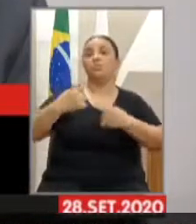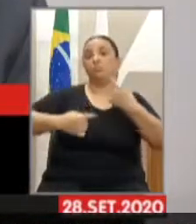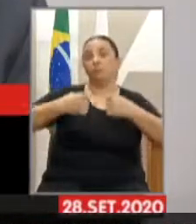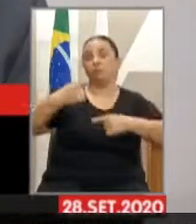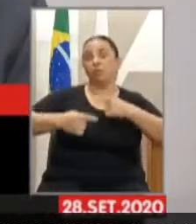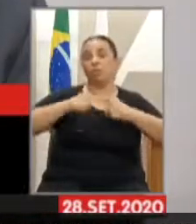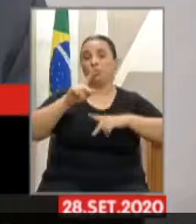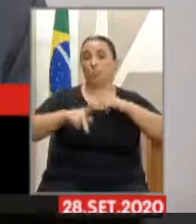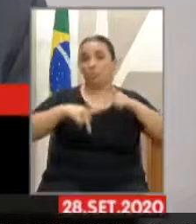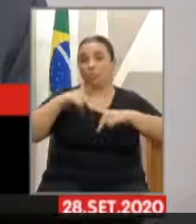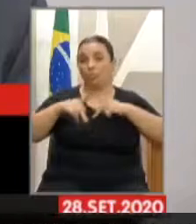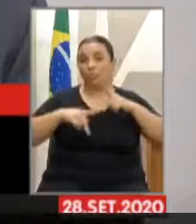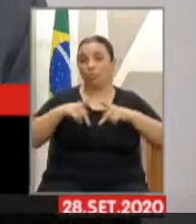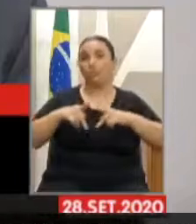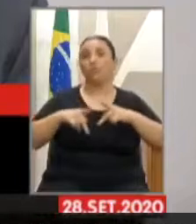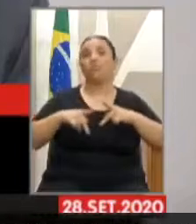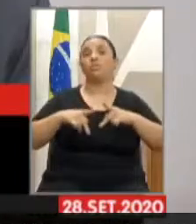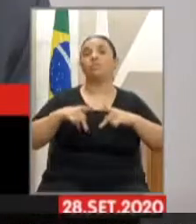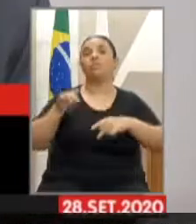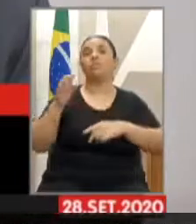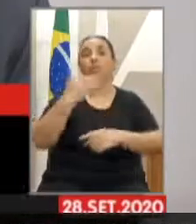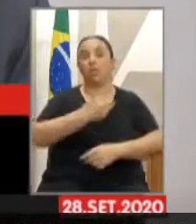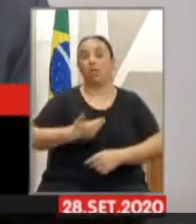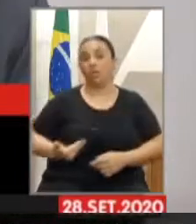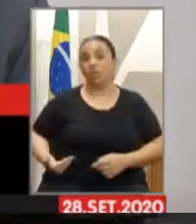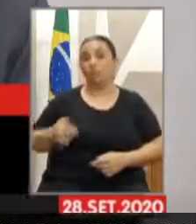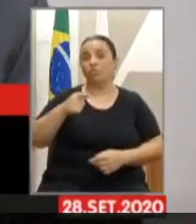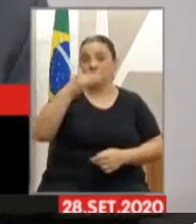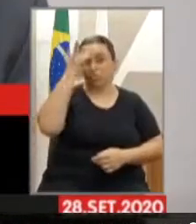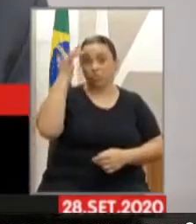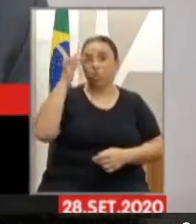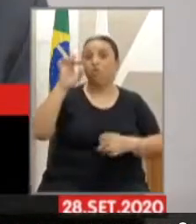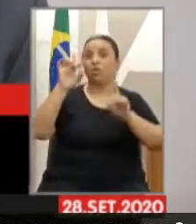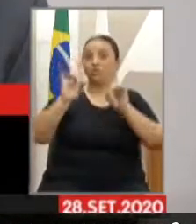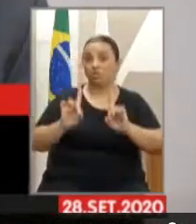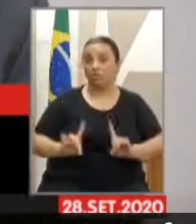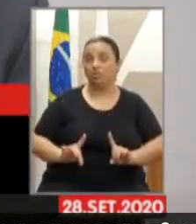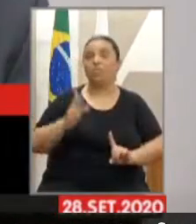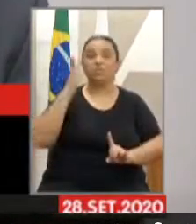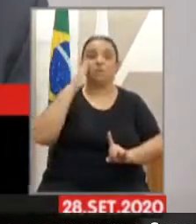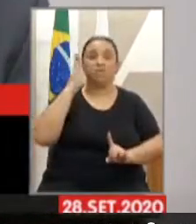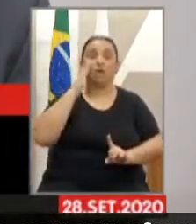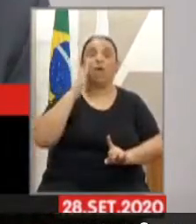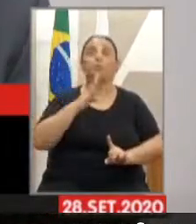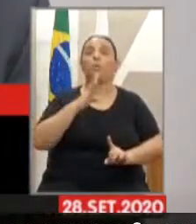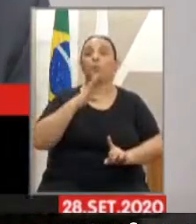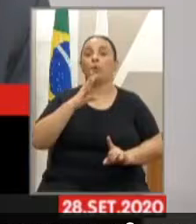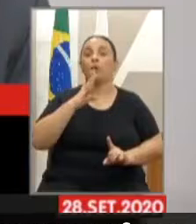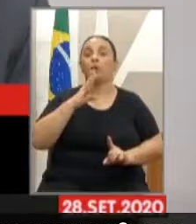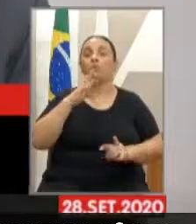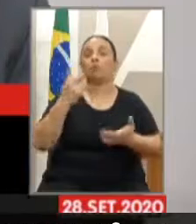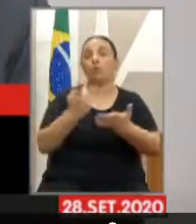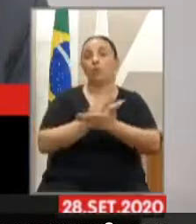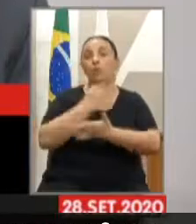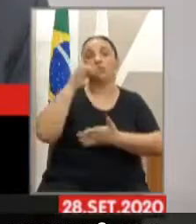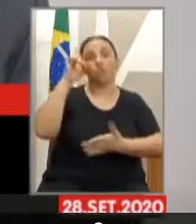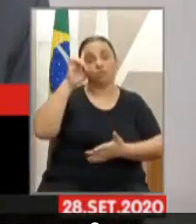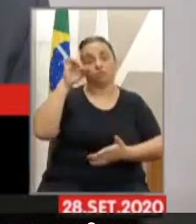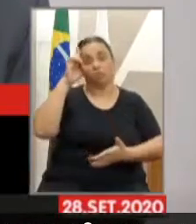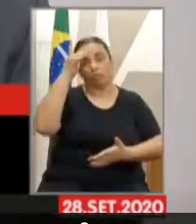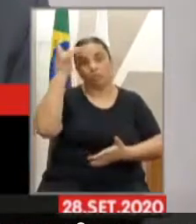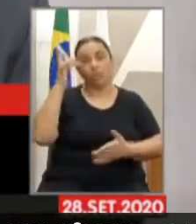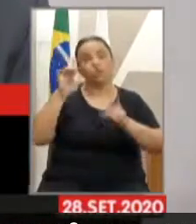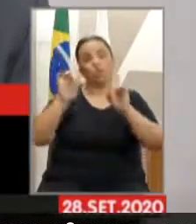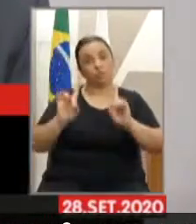pessoa que é um deficiente também, entende bem a realidade, entende o dia a dia das pessoas, agradecendo muito a